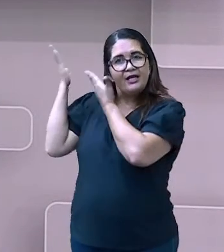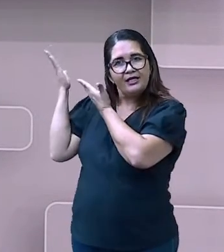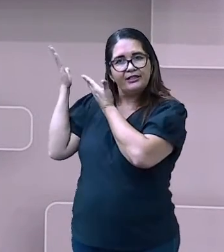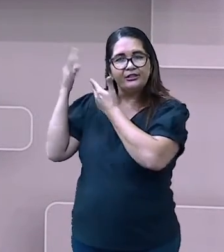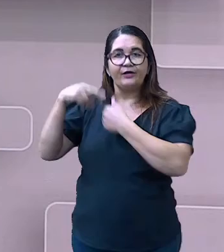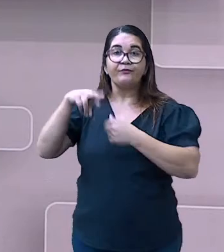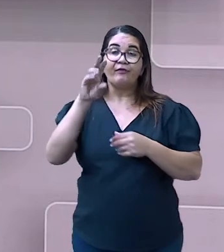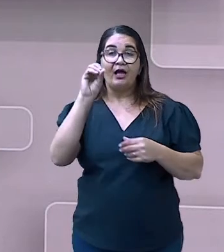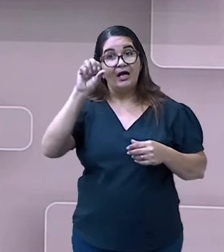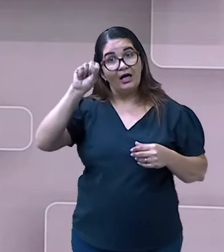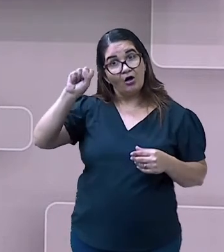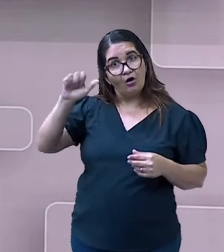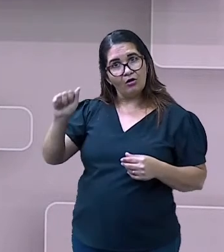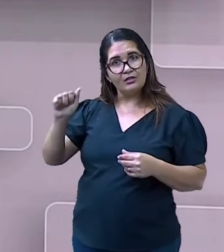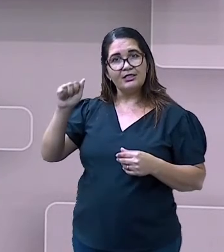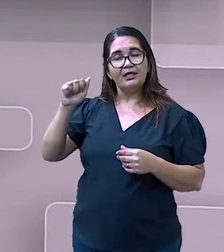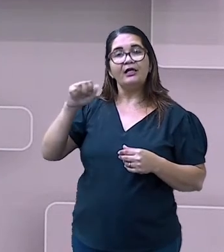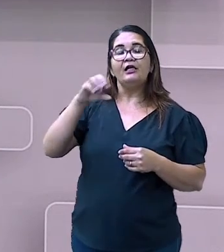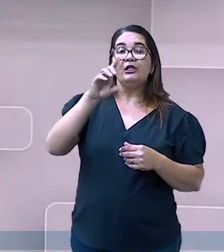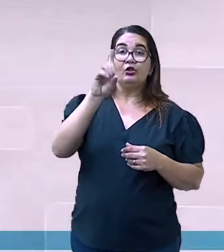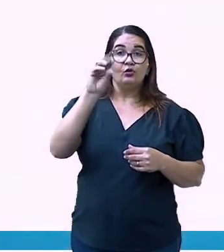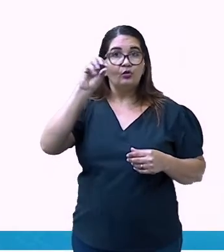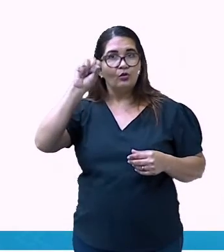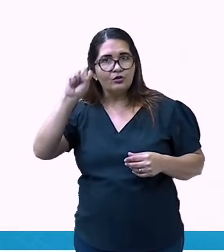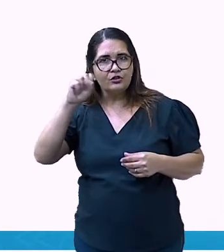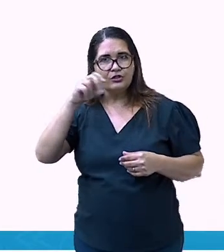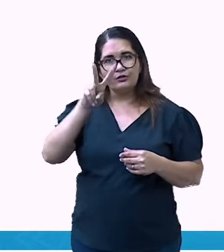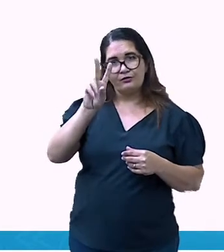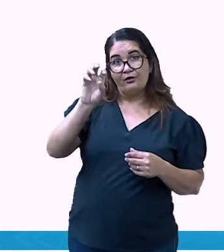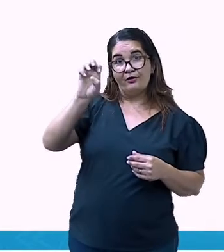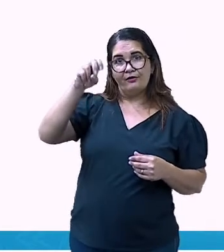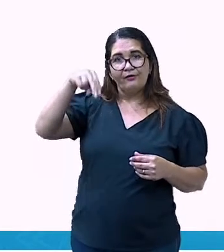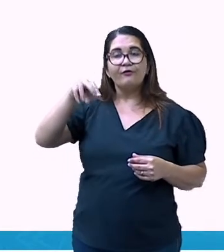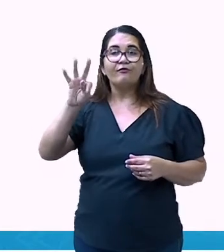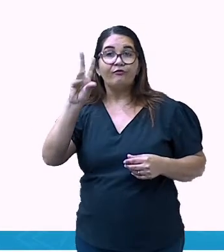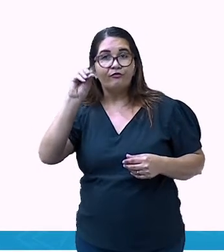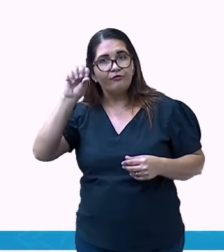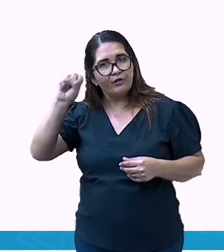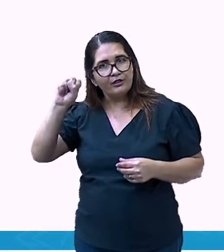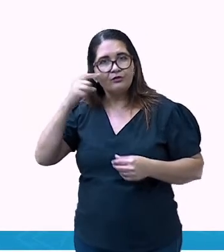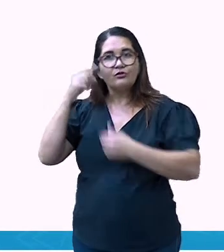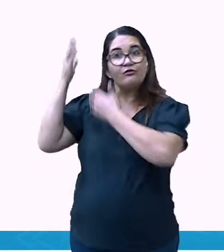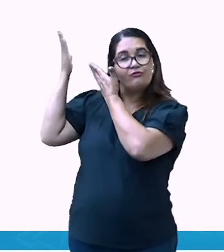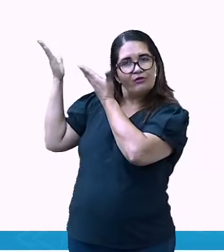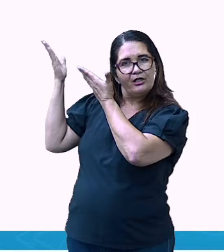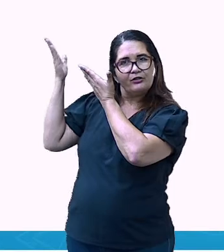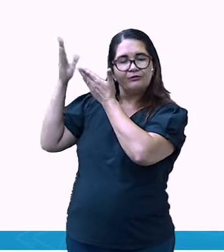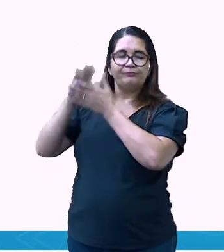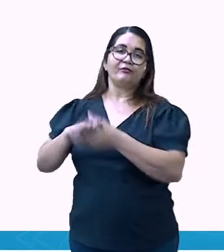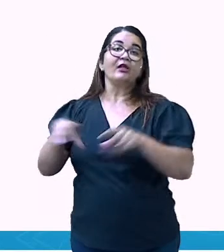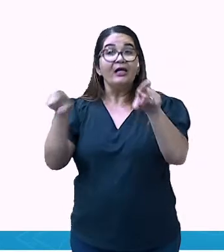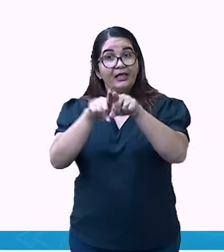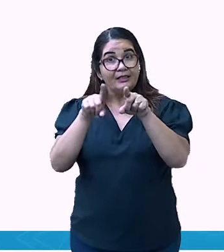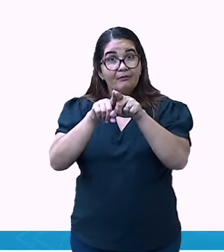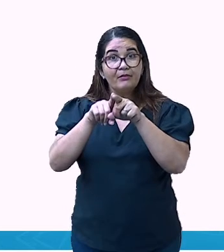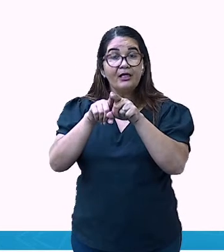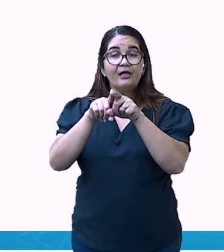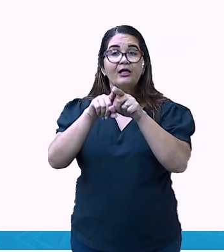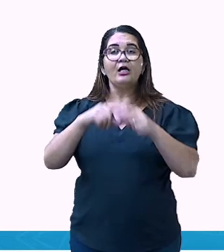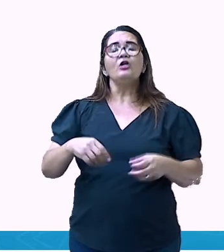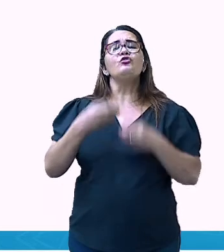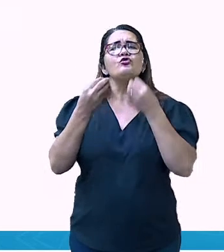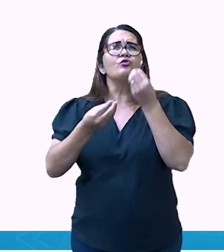evoluções. Quais são as evoluções? A tão chamada, tão conhecida bússola. A bússola,